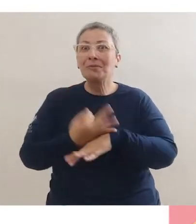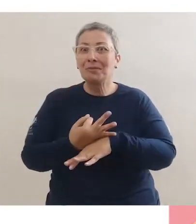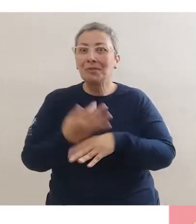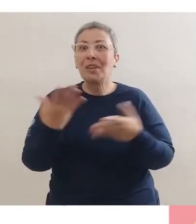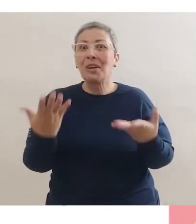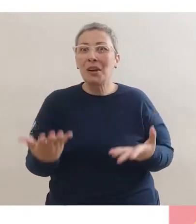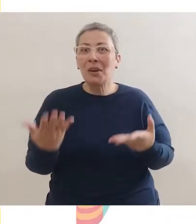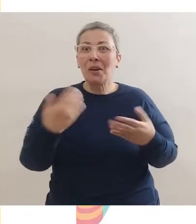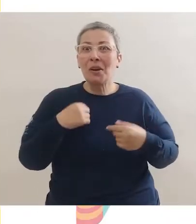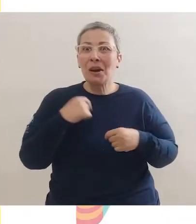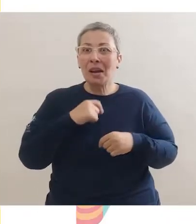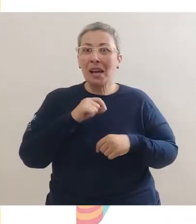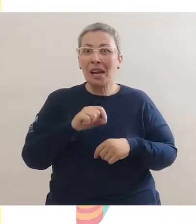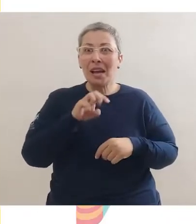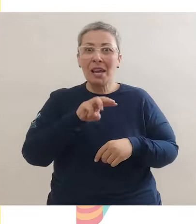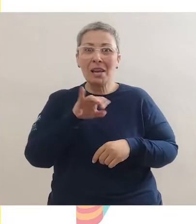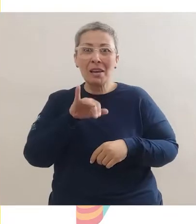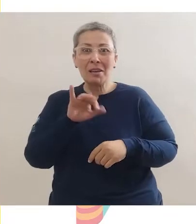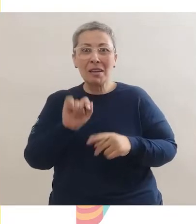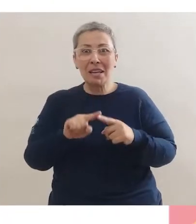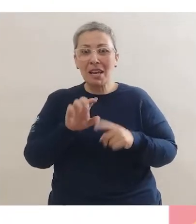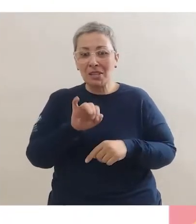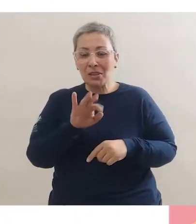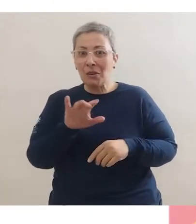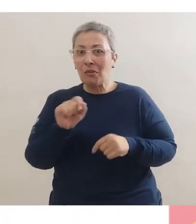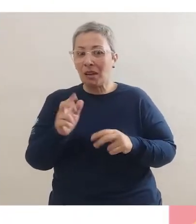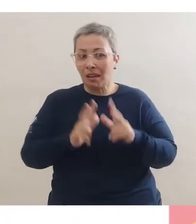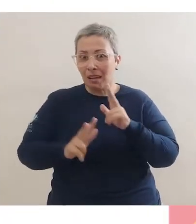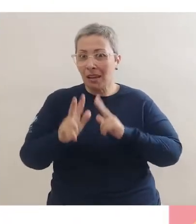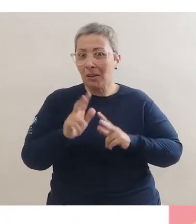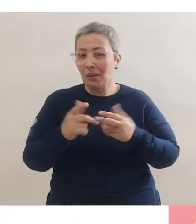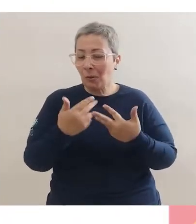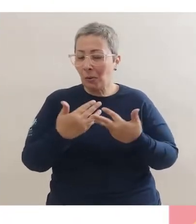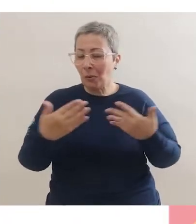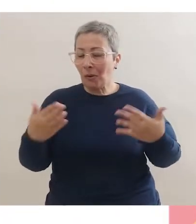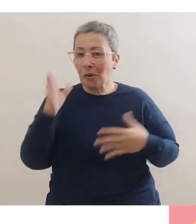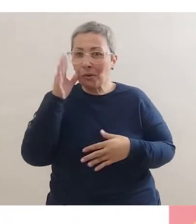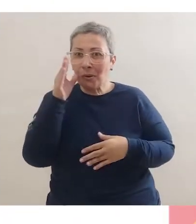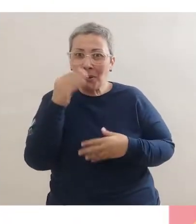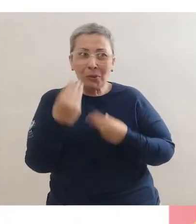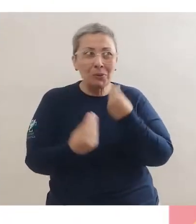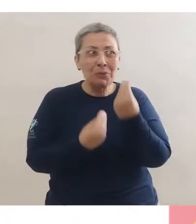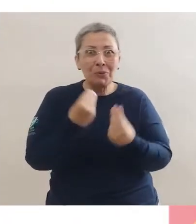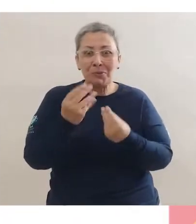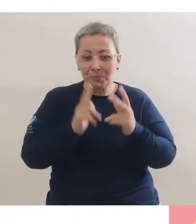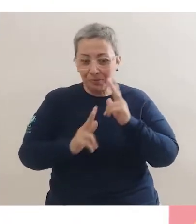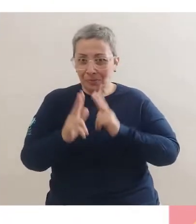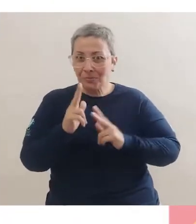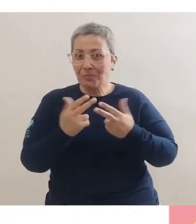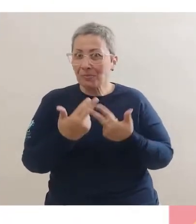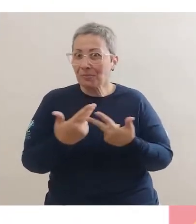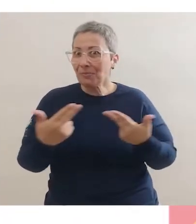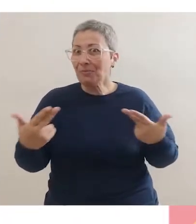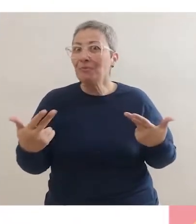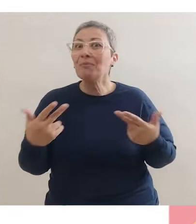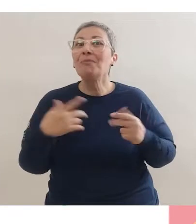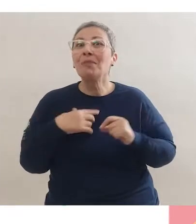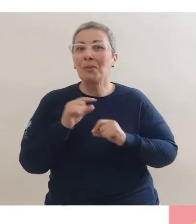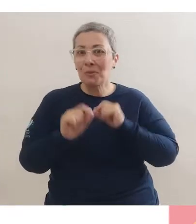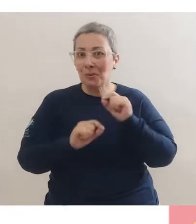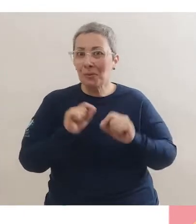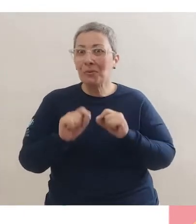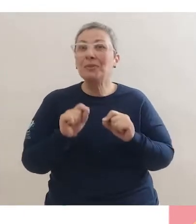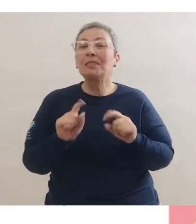férias? A Amy e Sophie. Elas me contaram algumas curiosidades, elas me contaram algumas